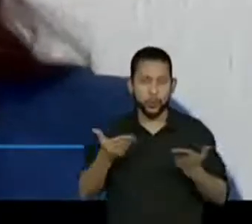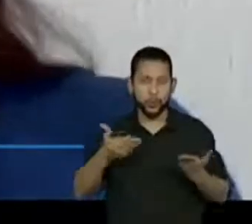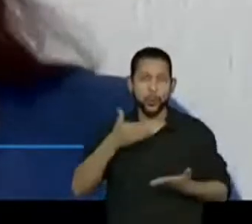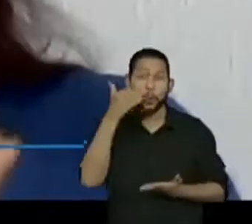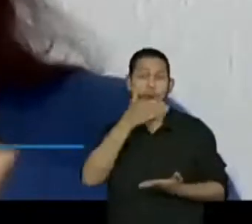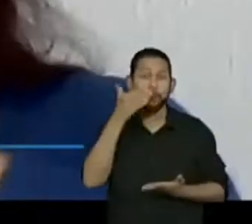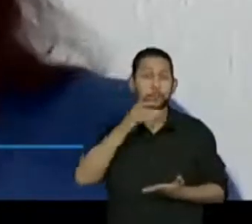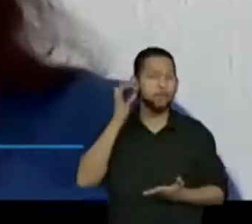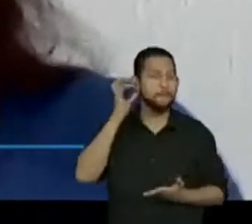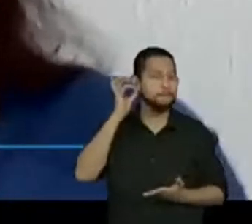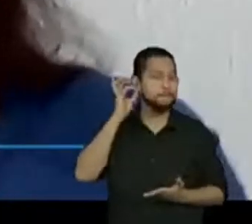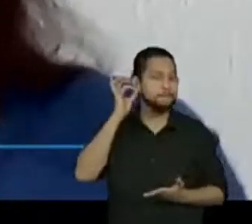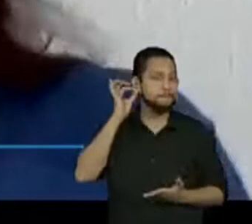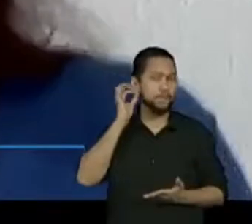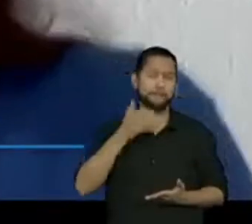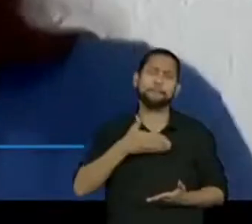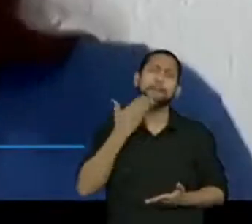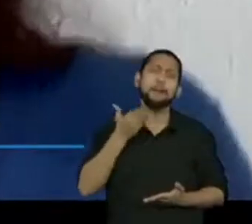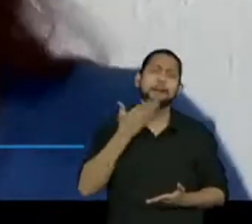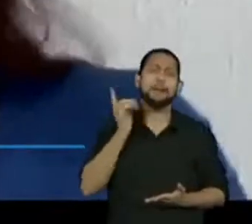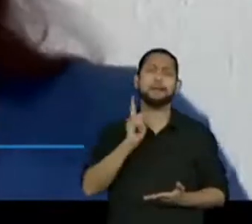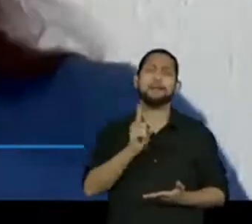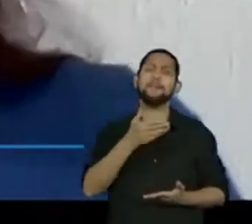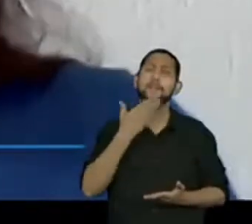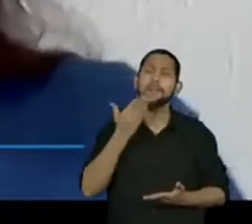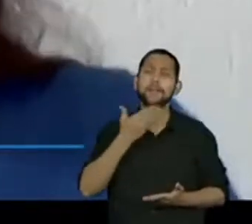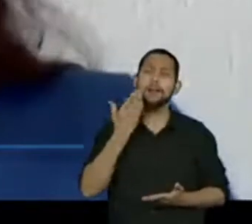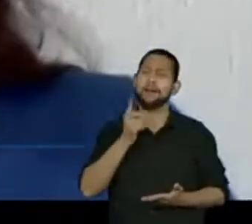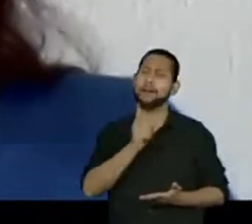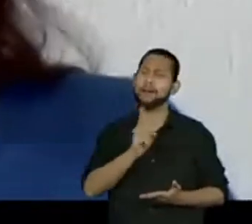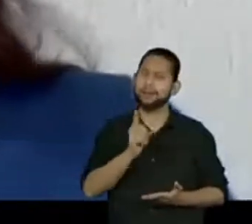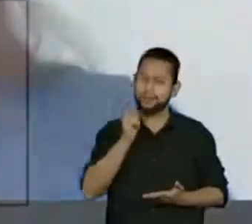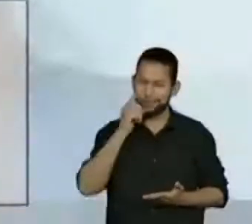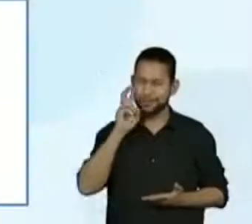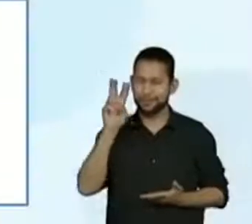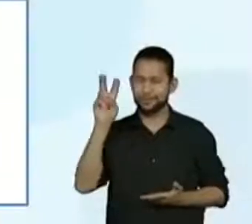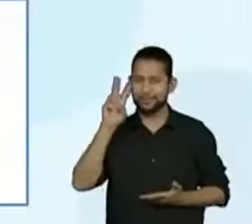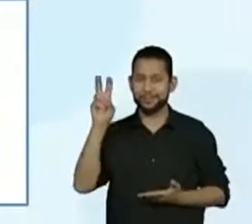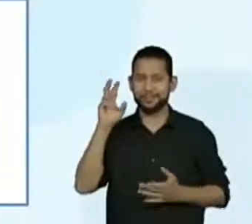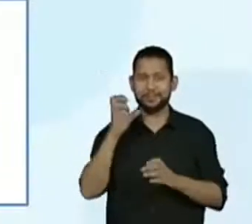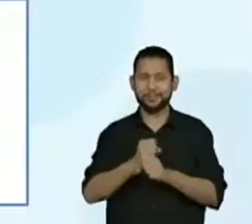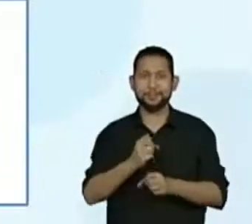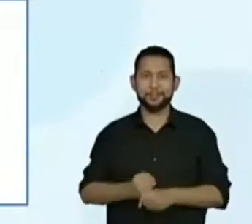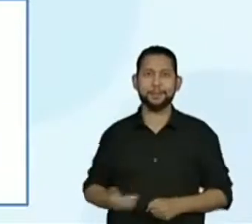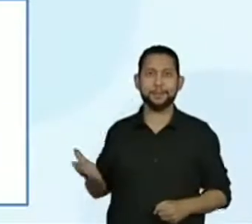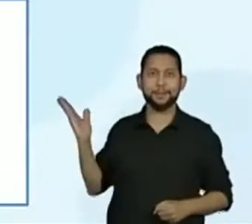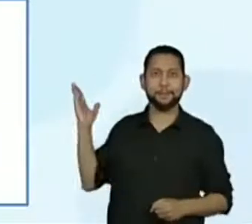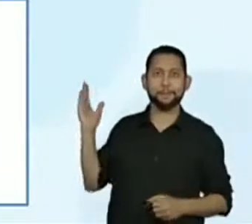mamão com açúcar para vocês. Vamos lá, oráculo?